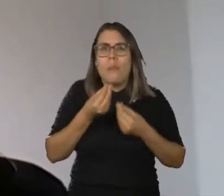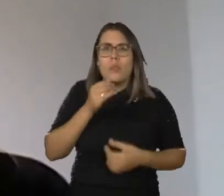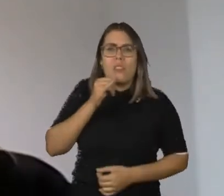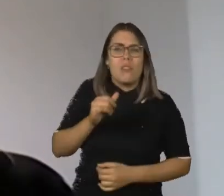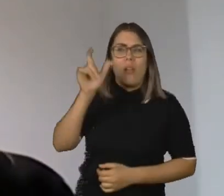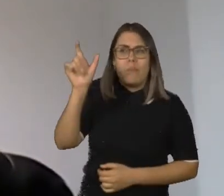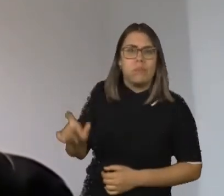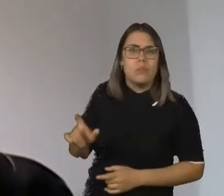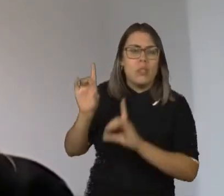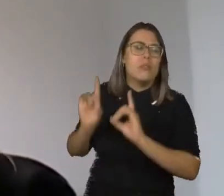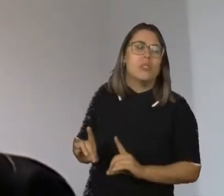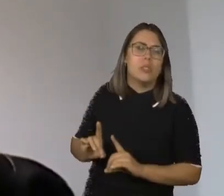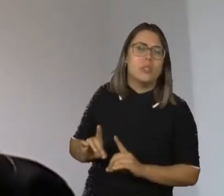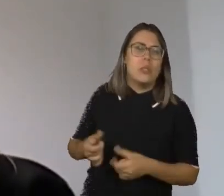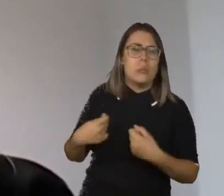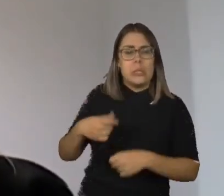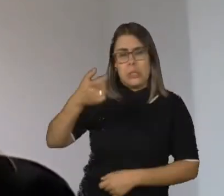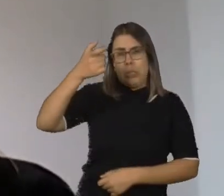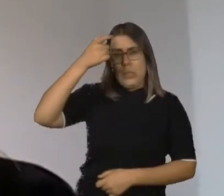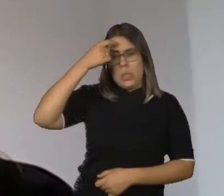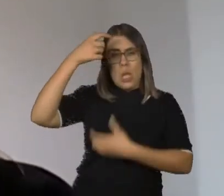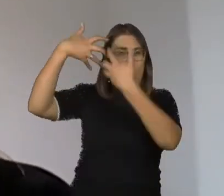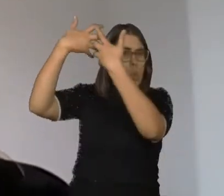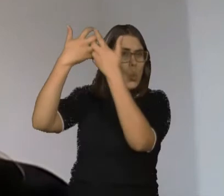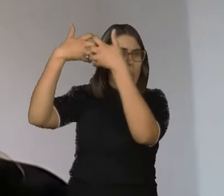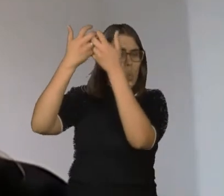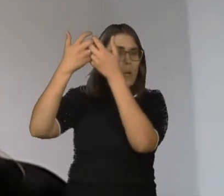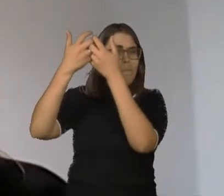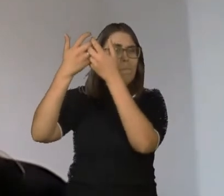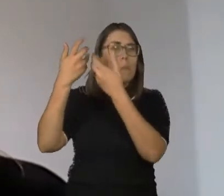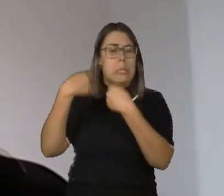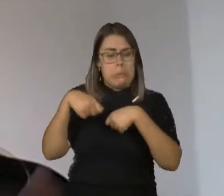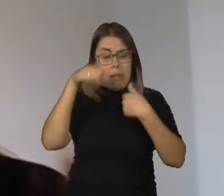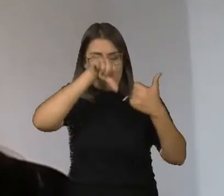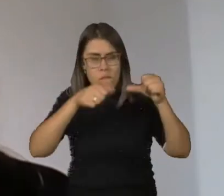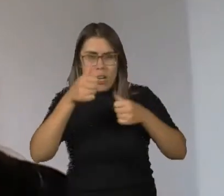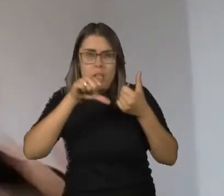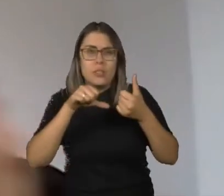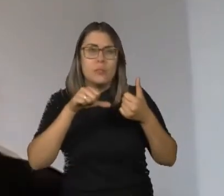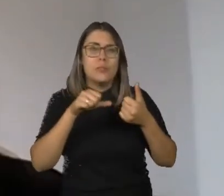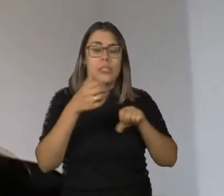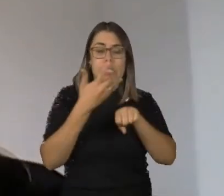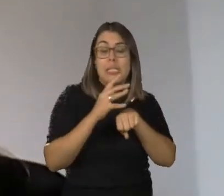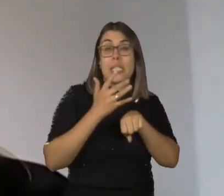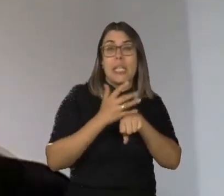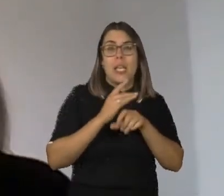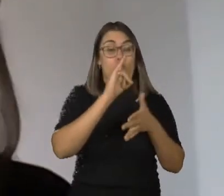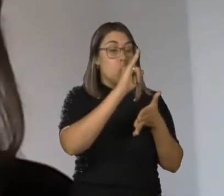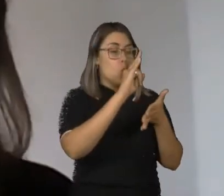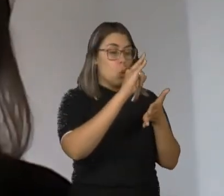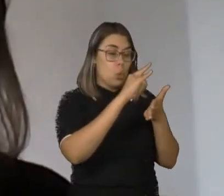o funcionamento intelectual ele costuma ser mensurado com testes de inteligência